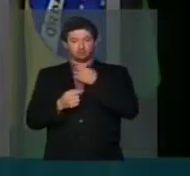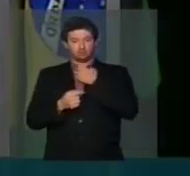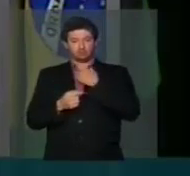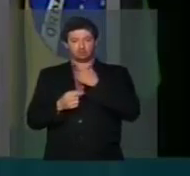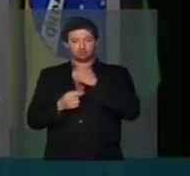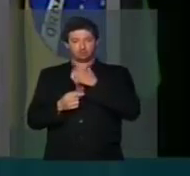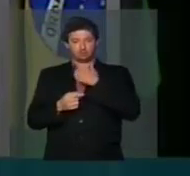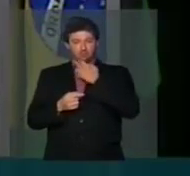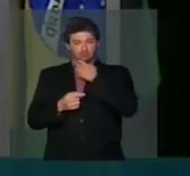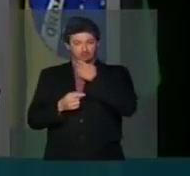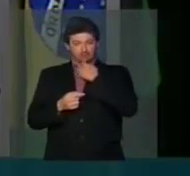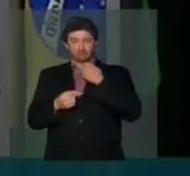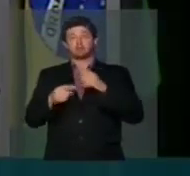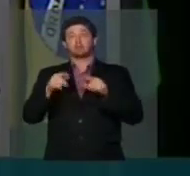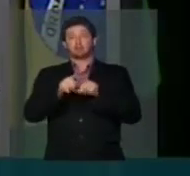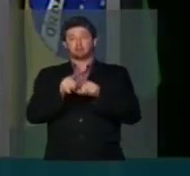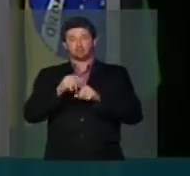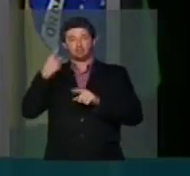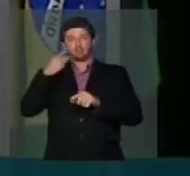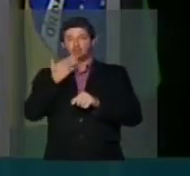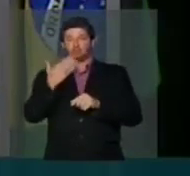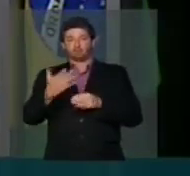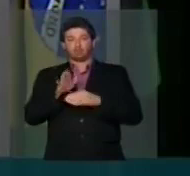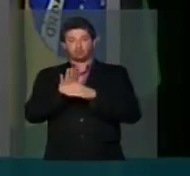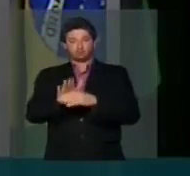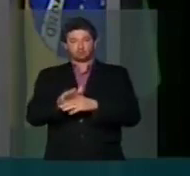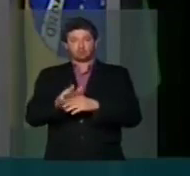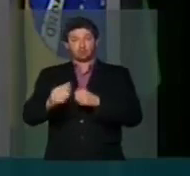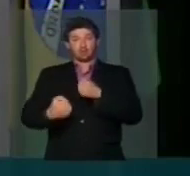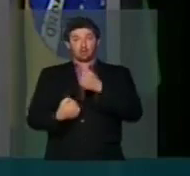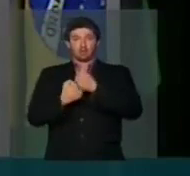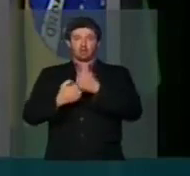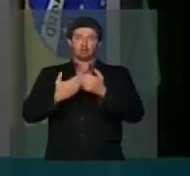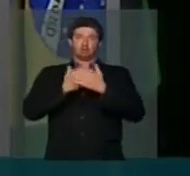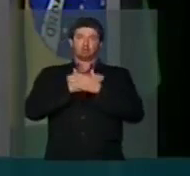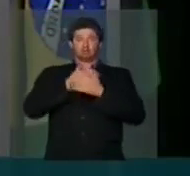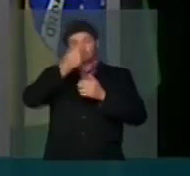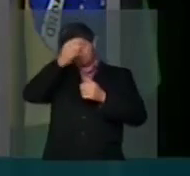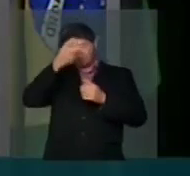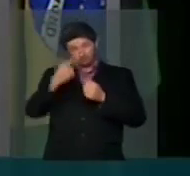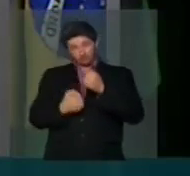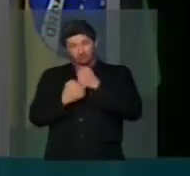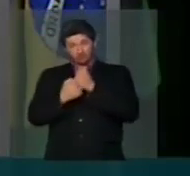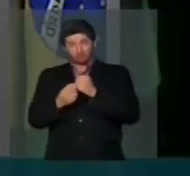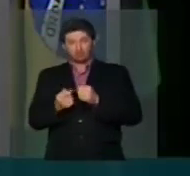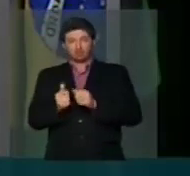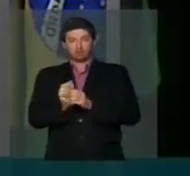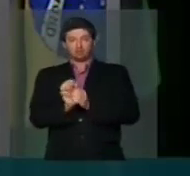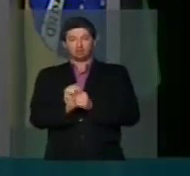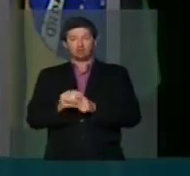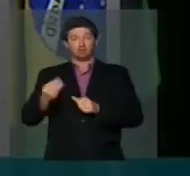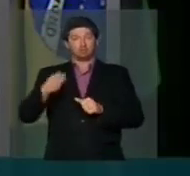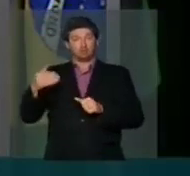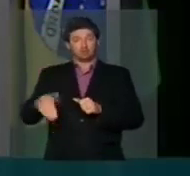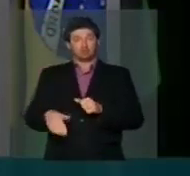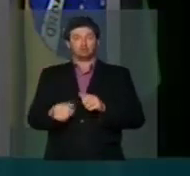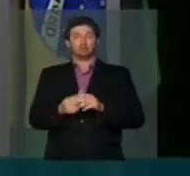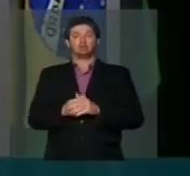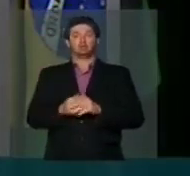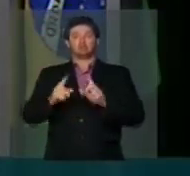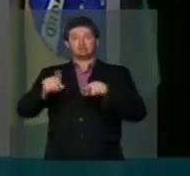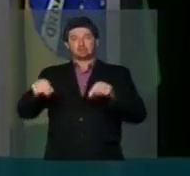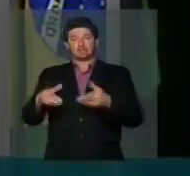disponibilizar para os vereadores que nos apoiaram, os prefeitos, a sua presença aqui no nosso